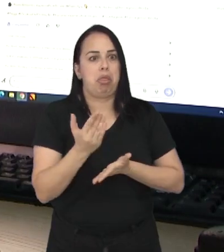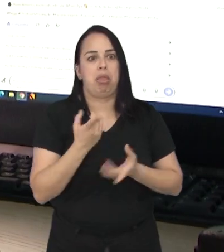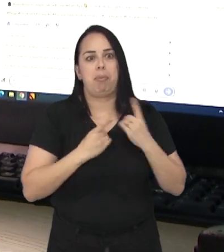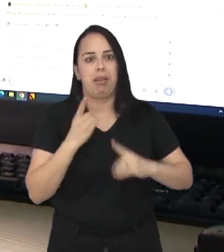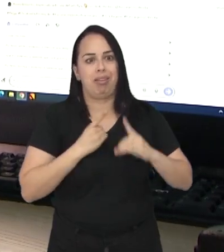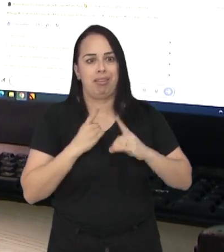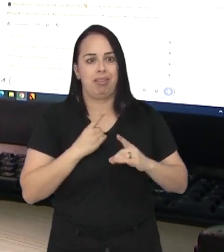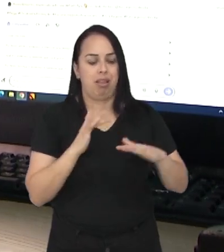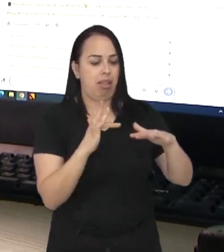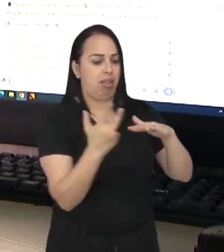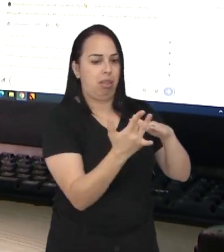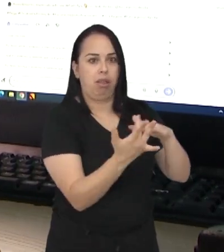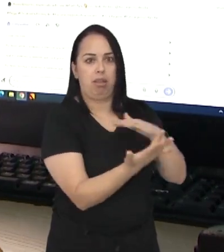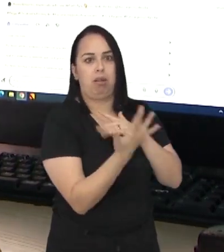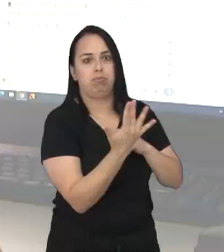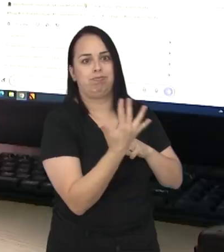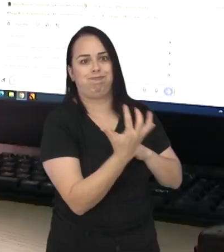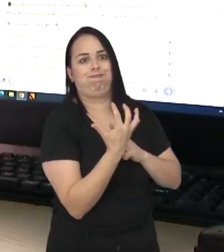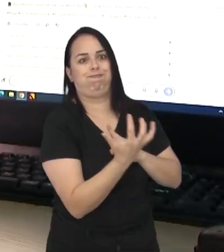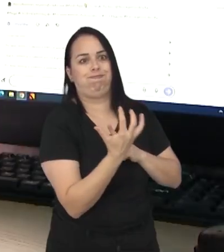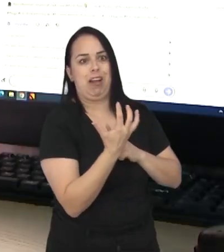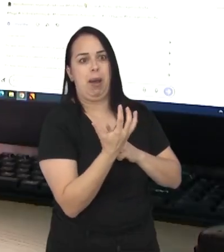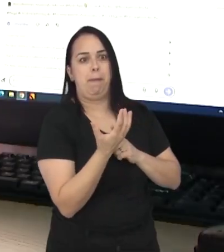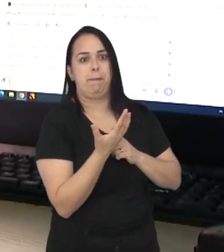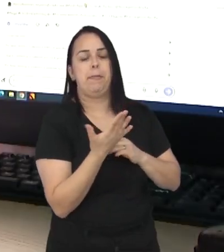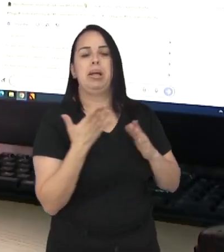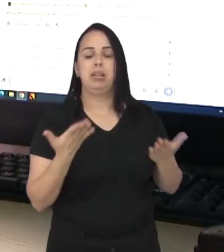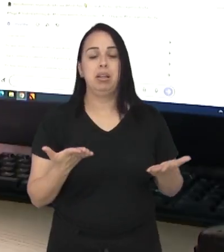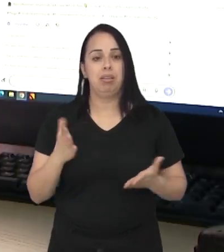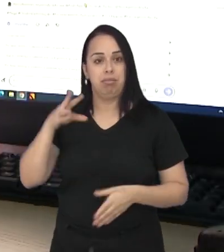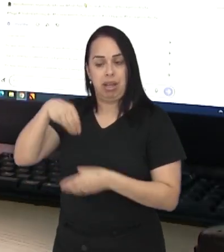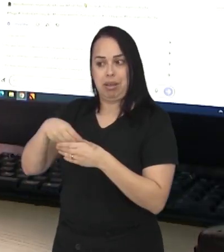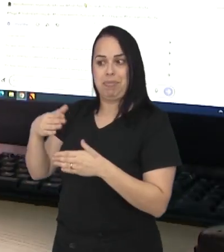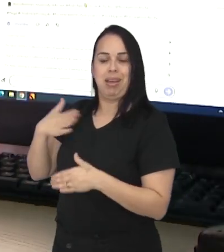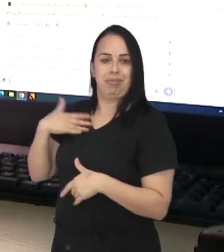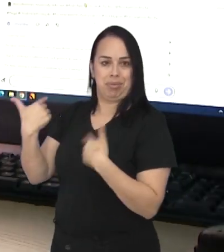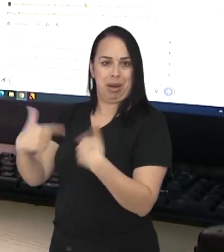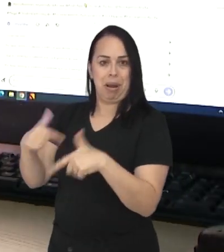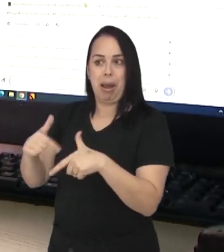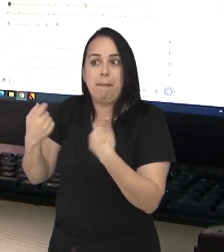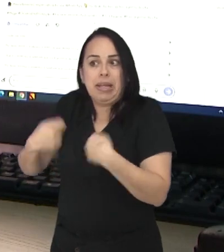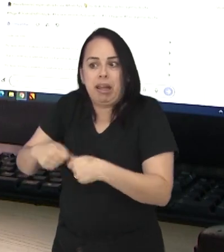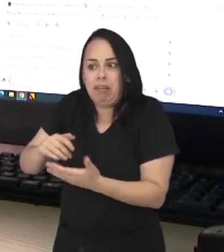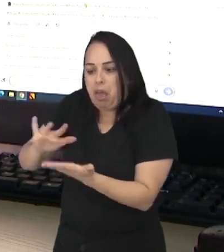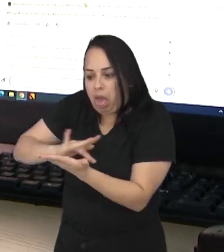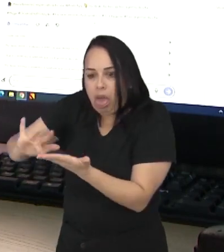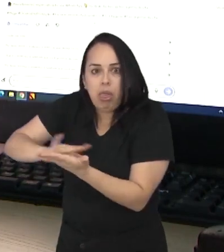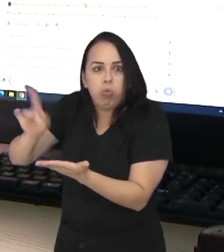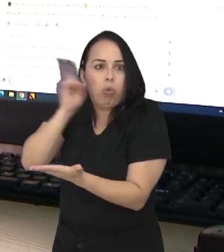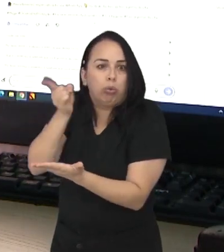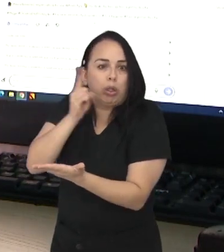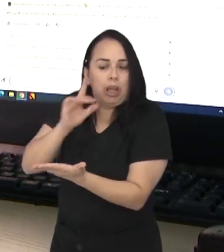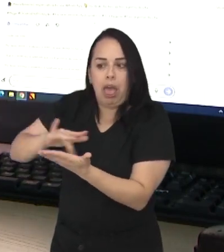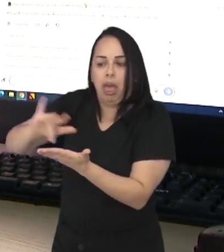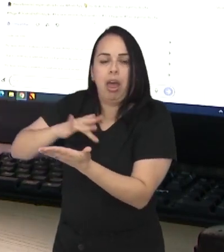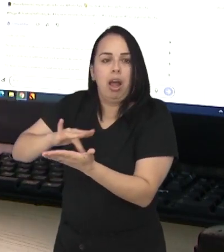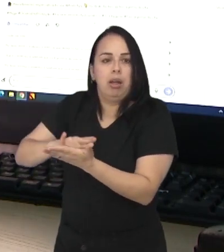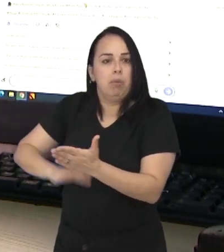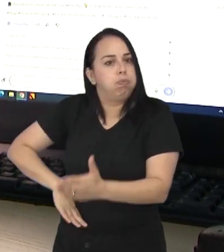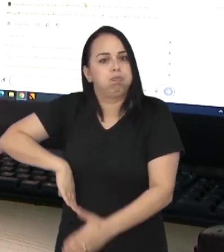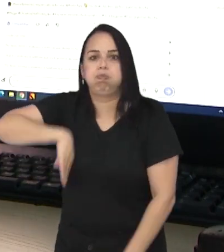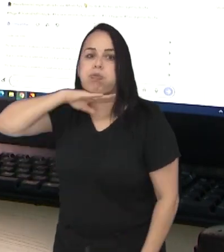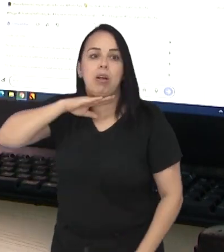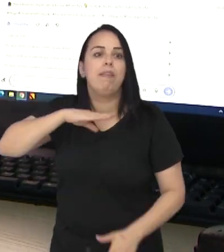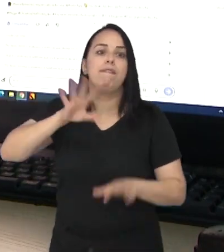por causa da ansiedade, numa depressão. As redes sociais estavam me fazendo mal. Mesmo dentro do meu trabalho, eu exigia conexão o tempo